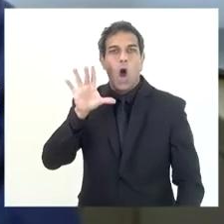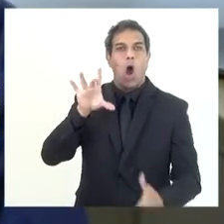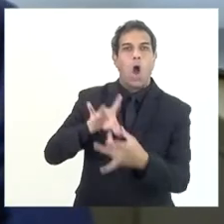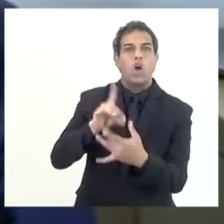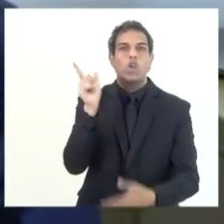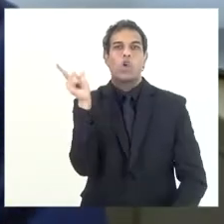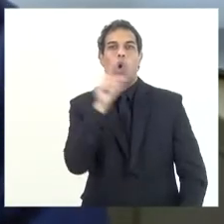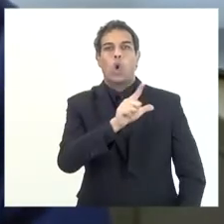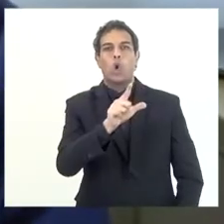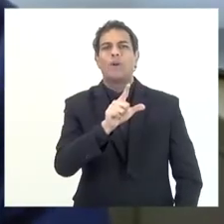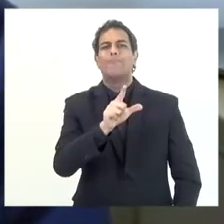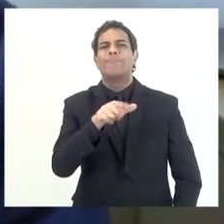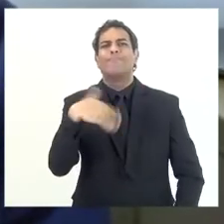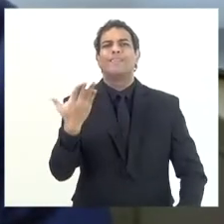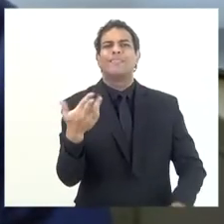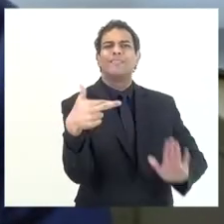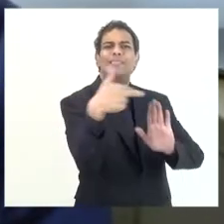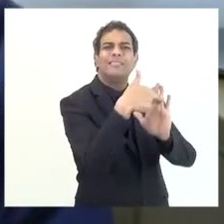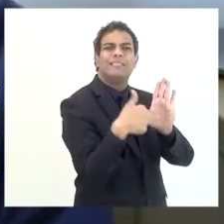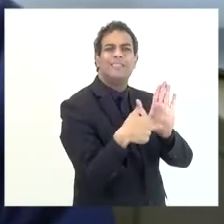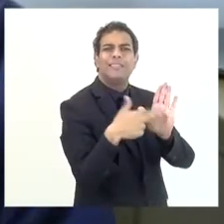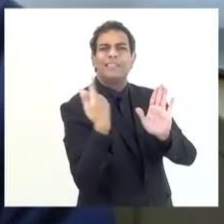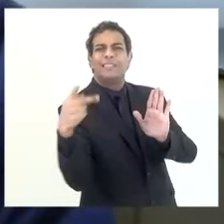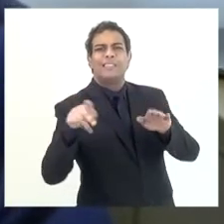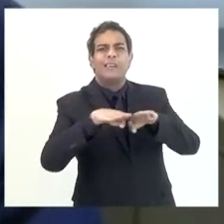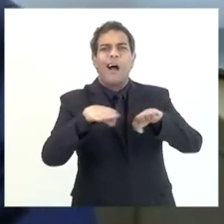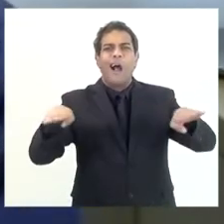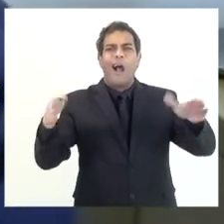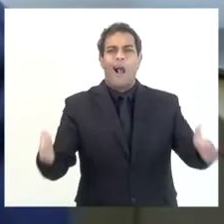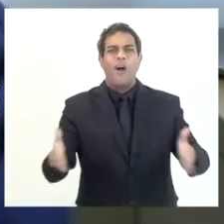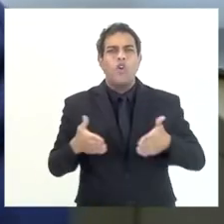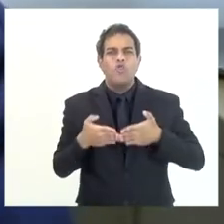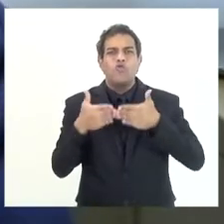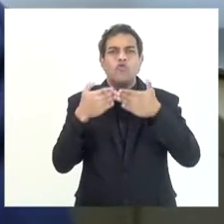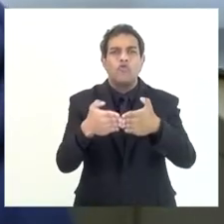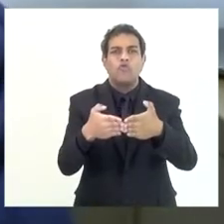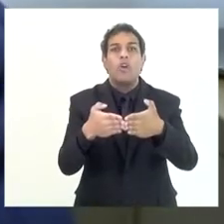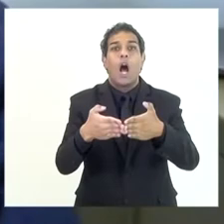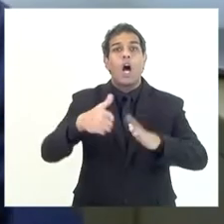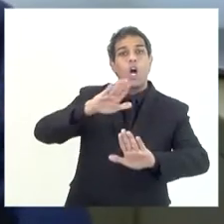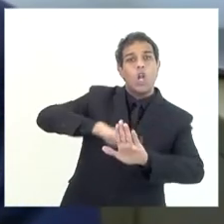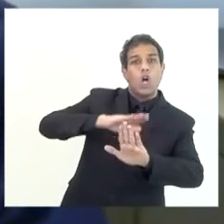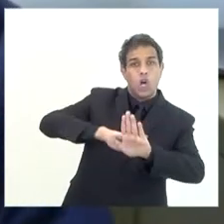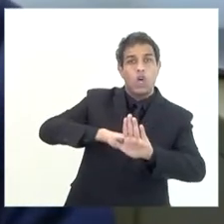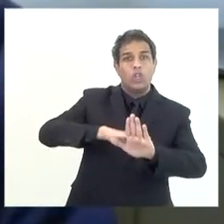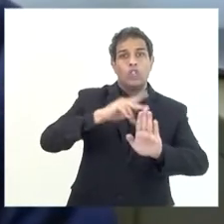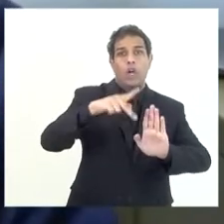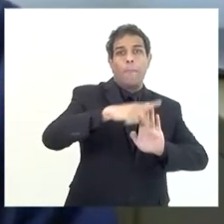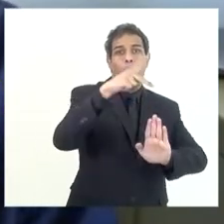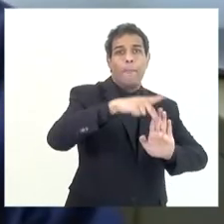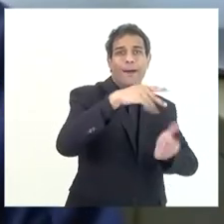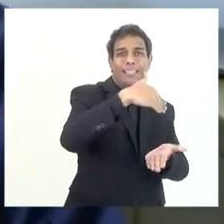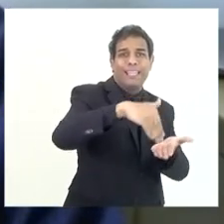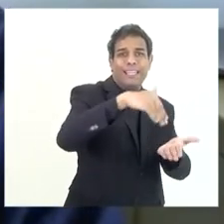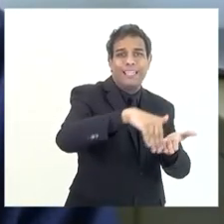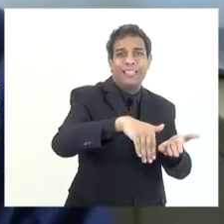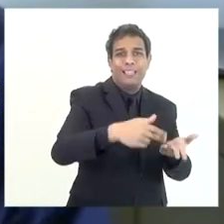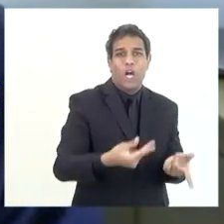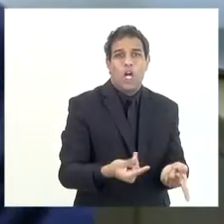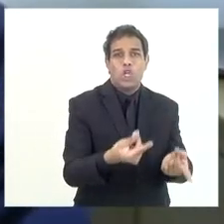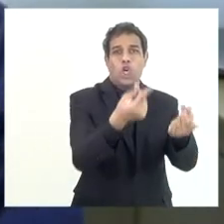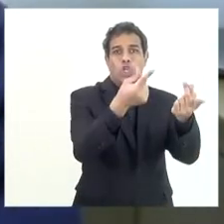E quem definia a vida útil da plataforma era uma portaria da Secretaria da Receita